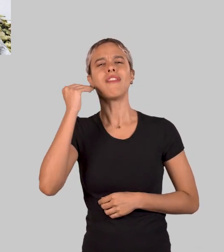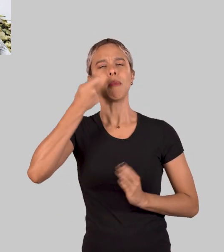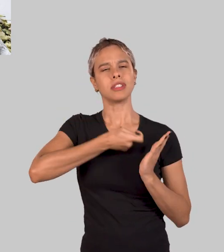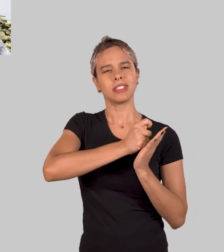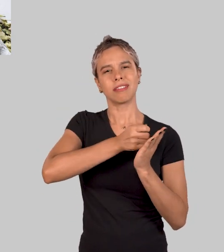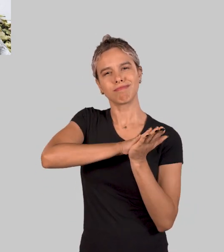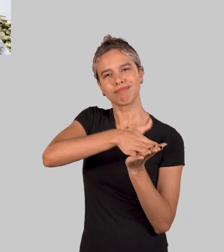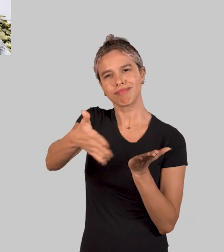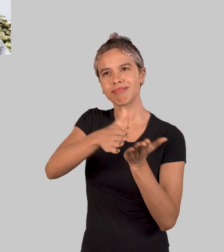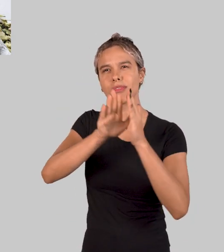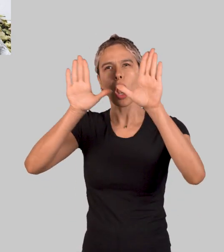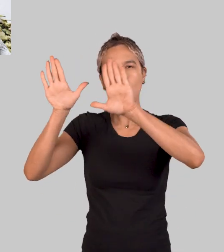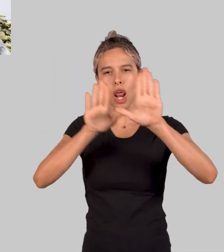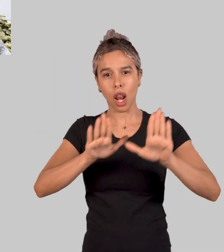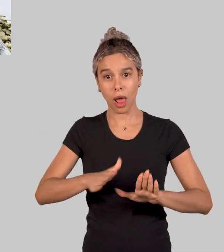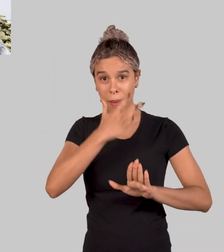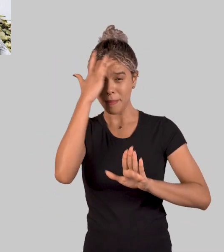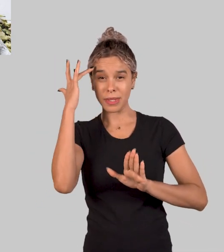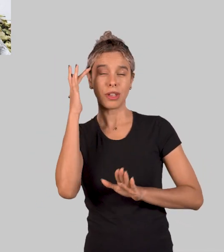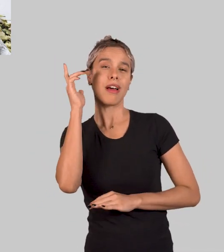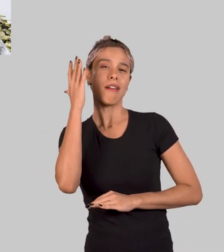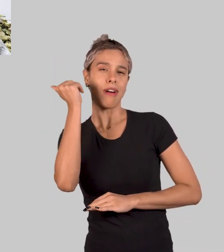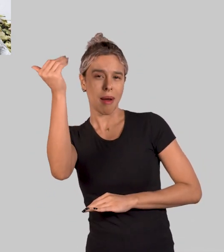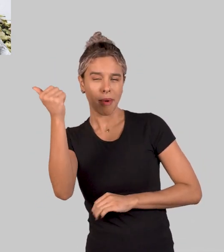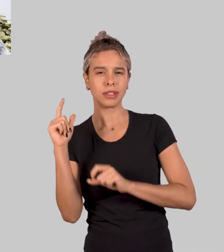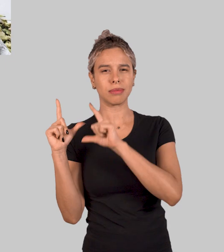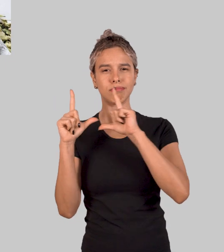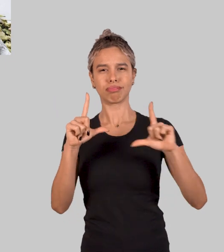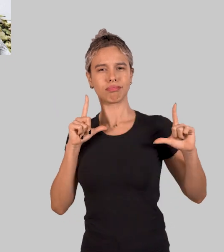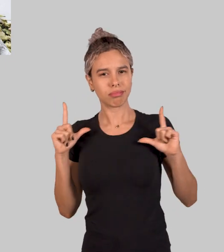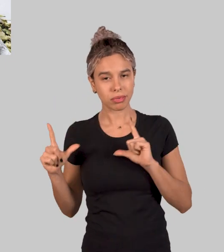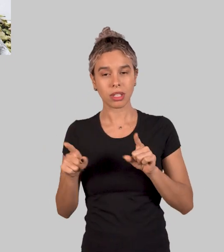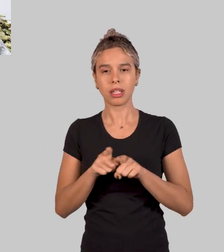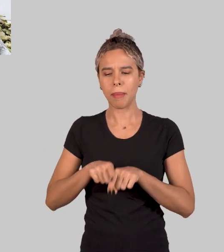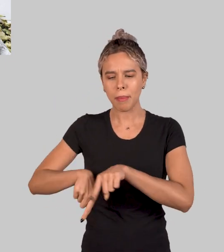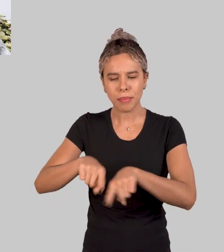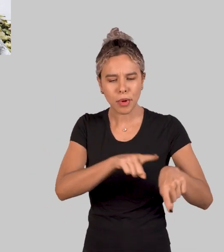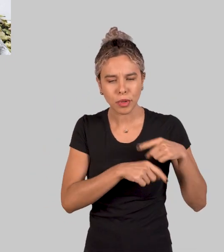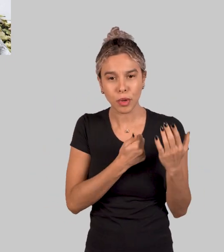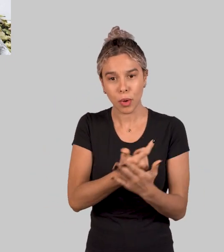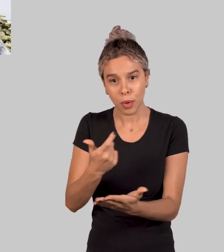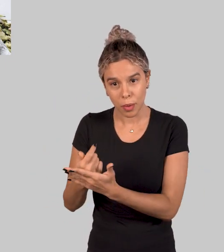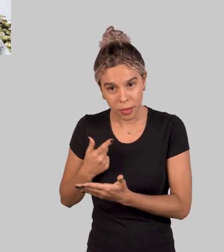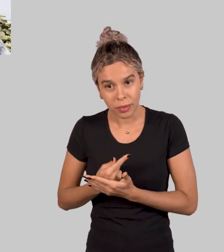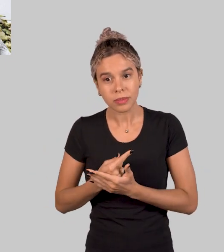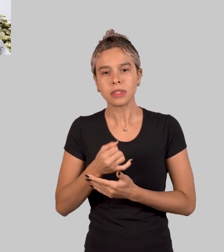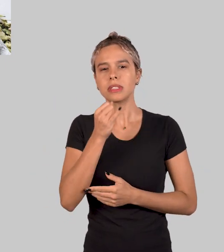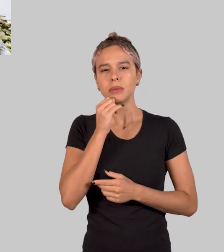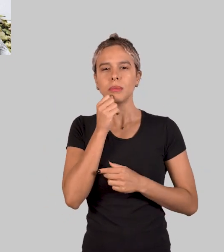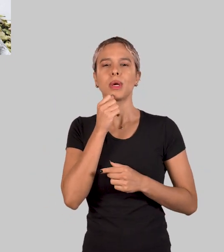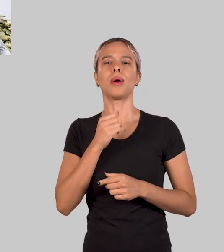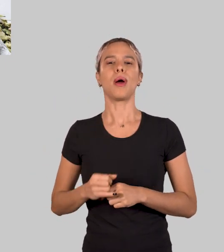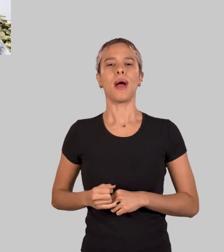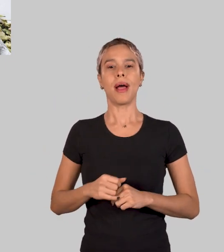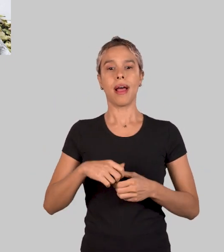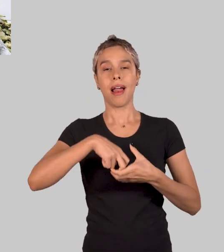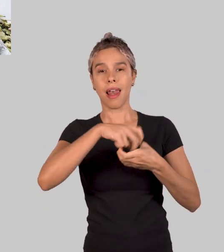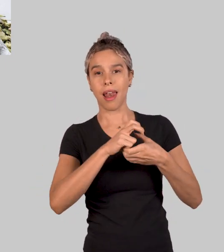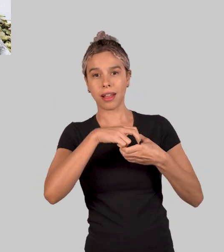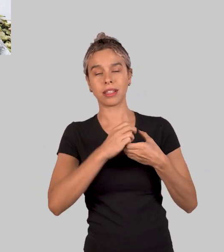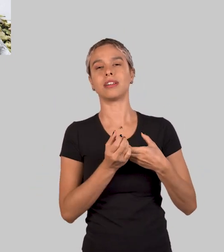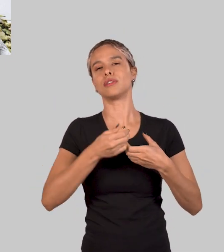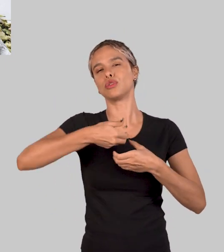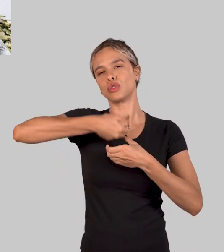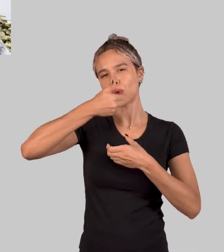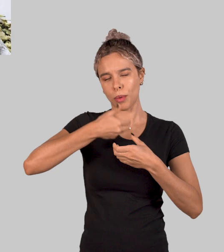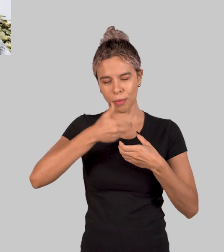serigrafias que replicaram imagens de personalidades da mídia e artigos de consumo da década de 60, como as reproduções dos ótimos da